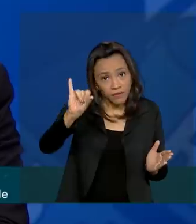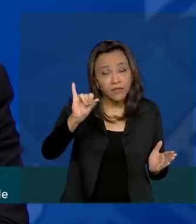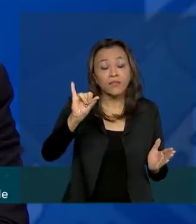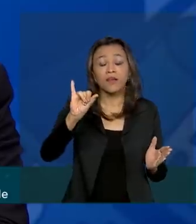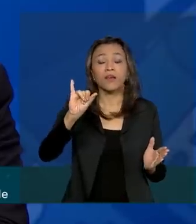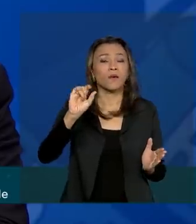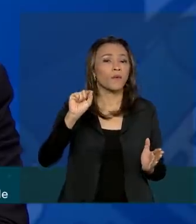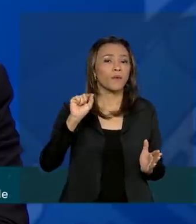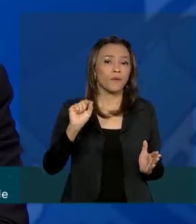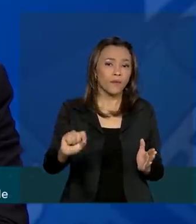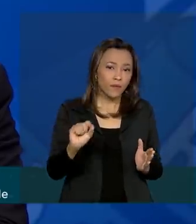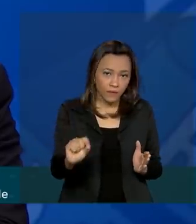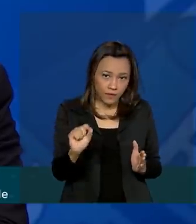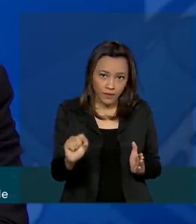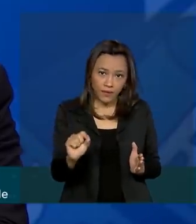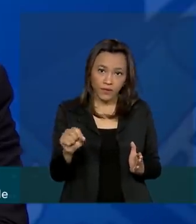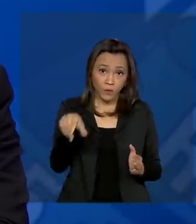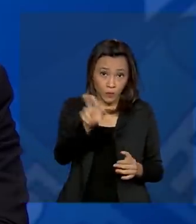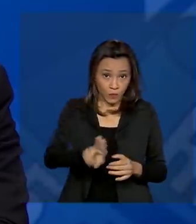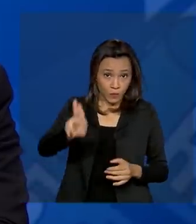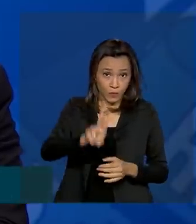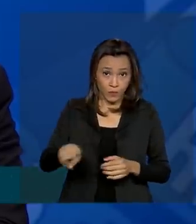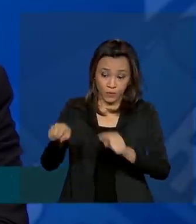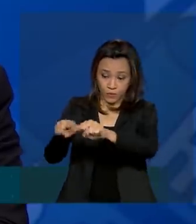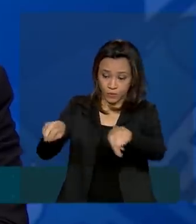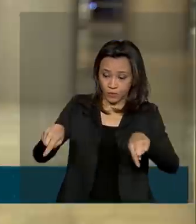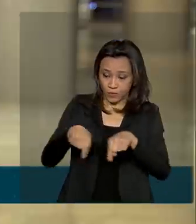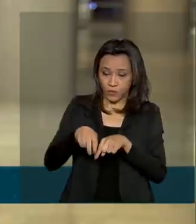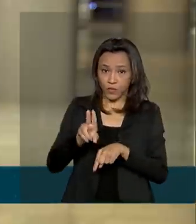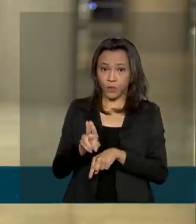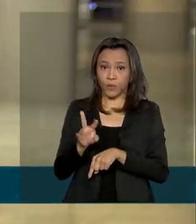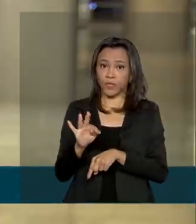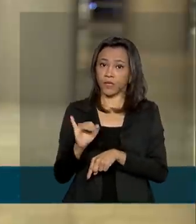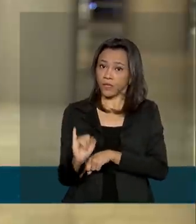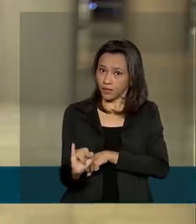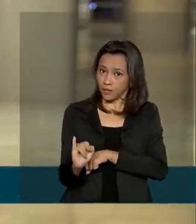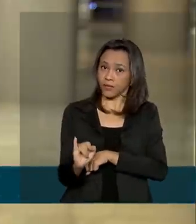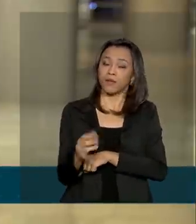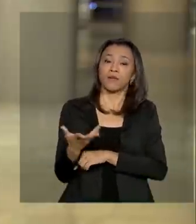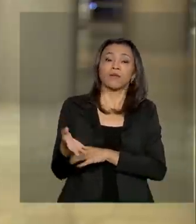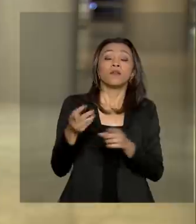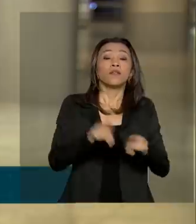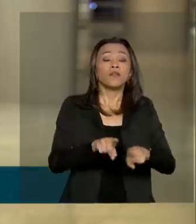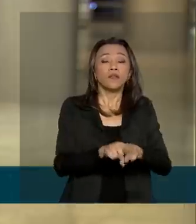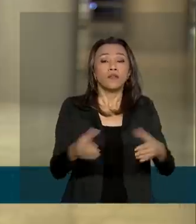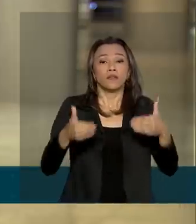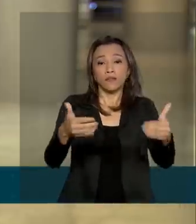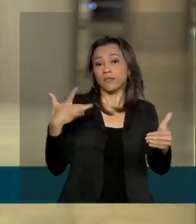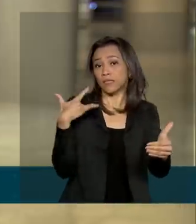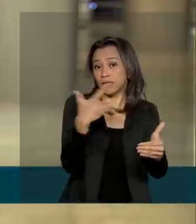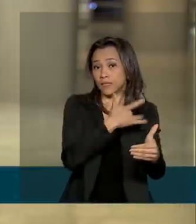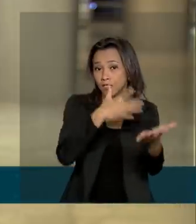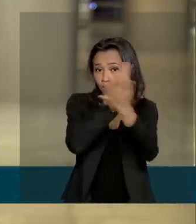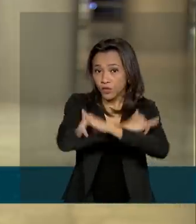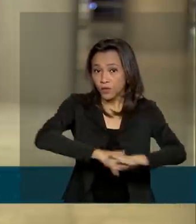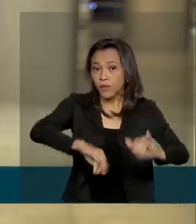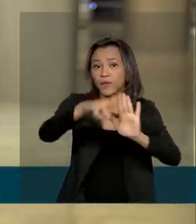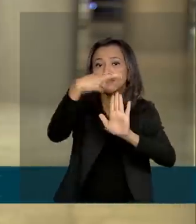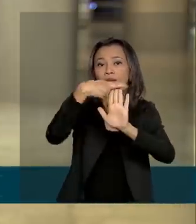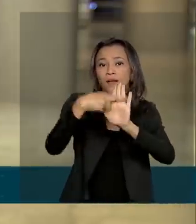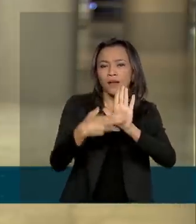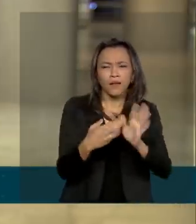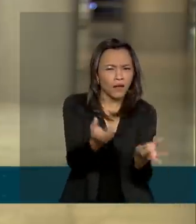a utilização do leito de UTI. O Ministério da Saúde também divulgou as diretrizes para